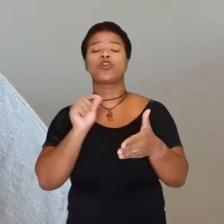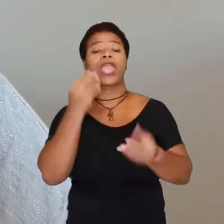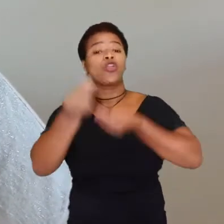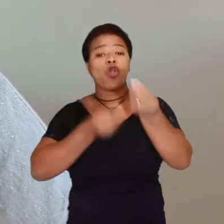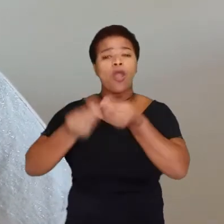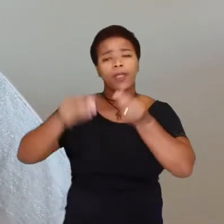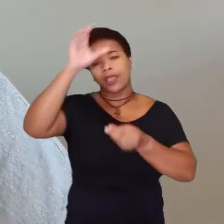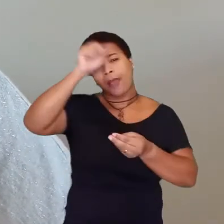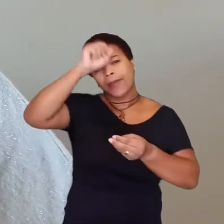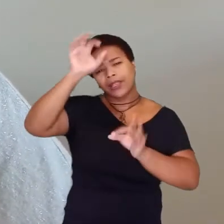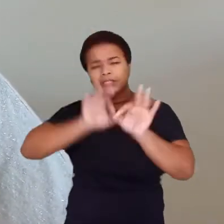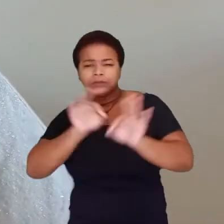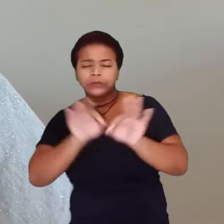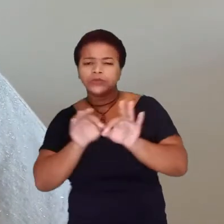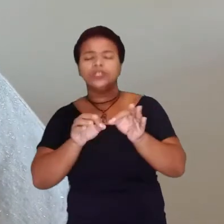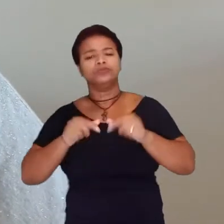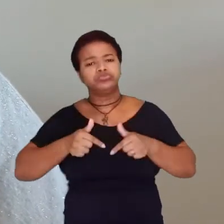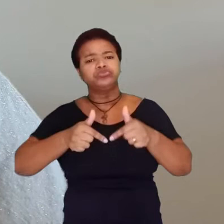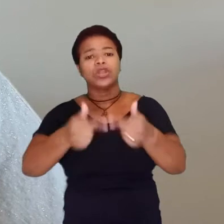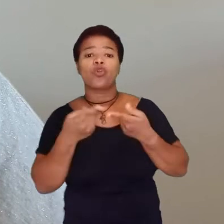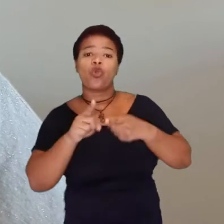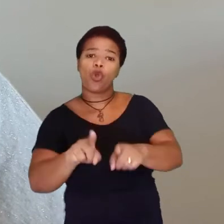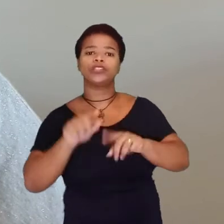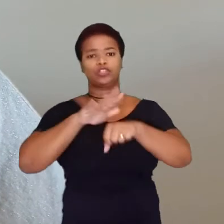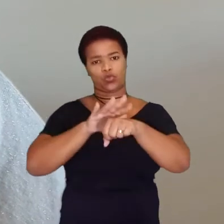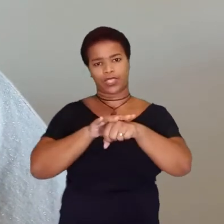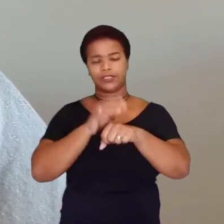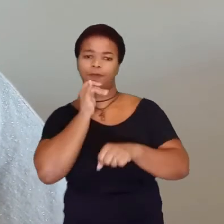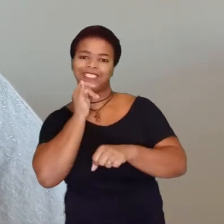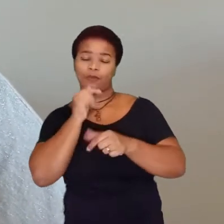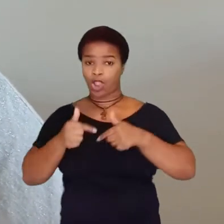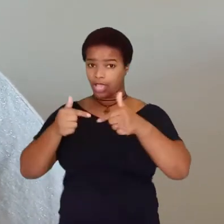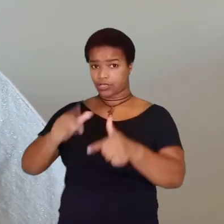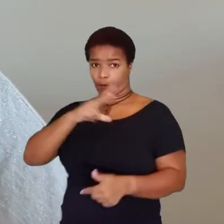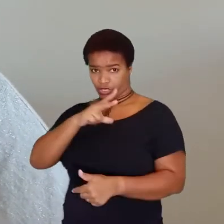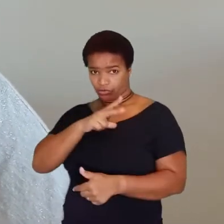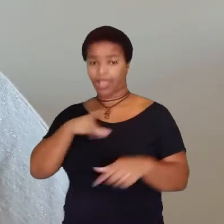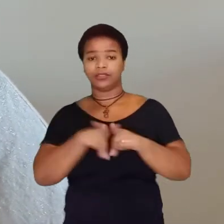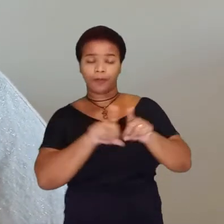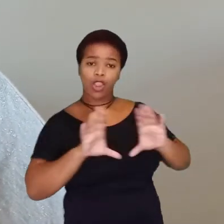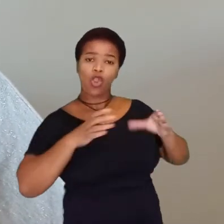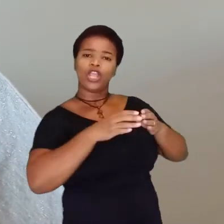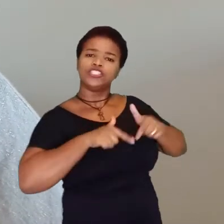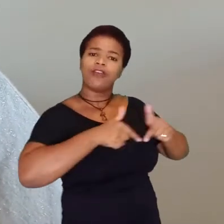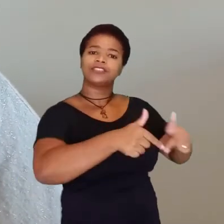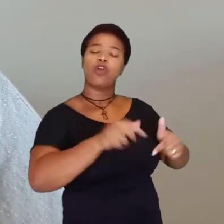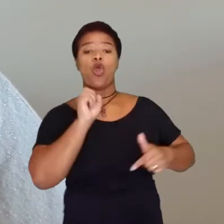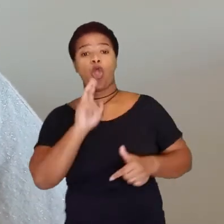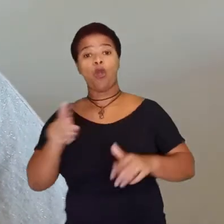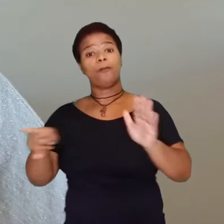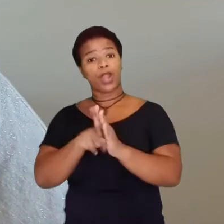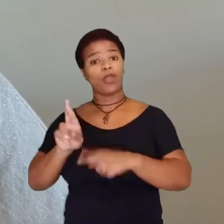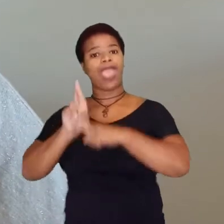de cognição das pessoas sobre diferentes formas de enfrentar a doença, seja através de ações individuais, coletivas ou